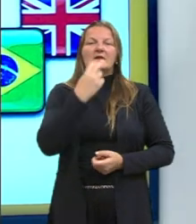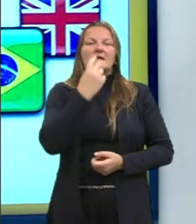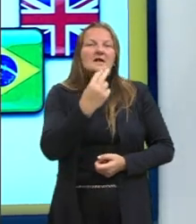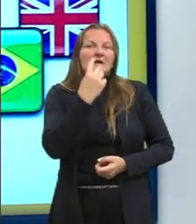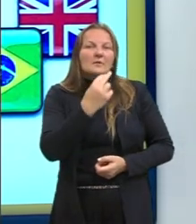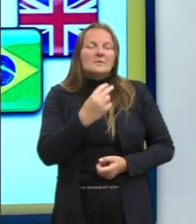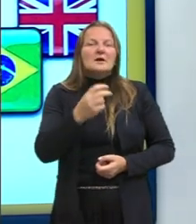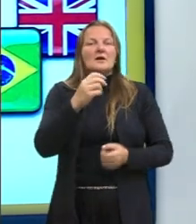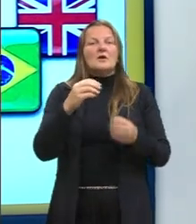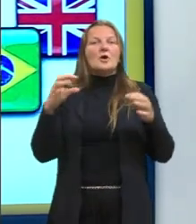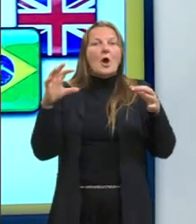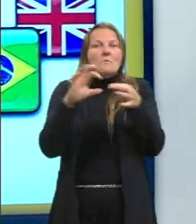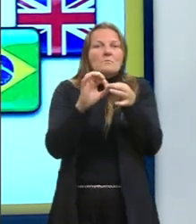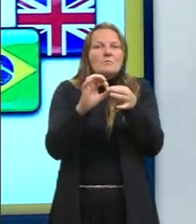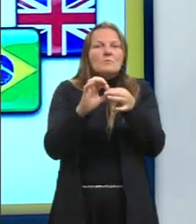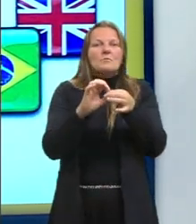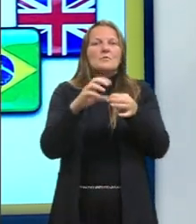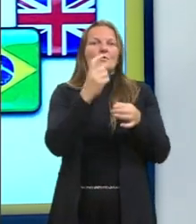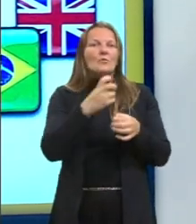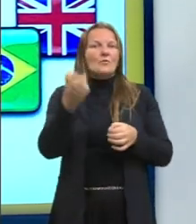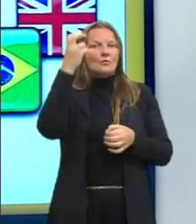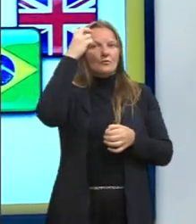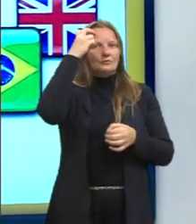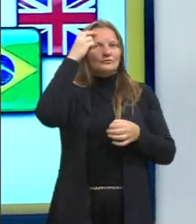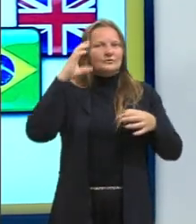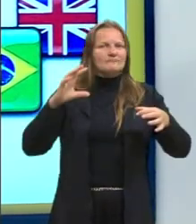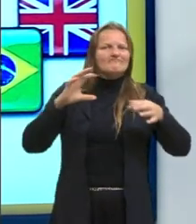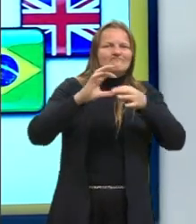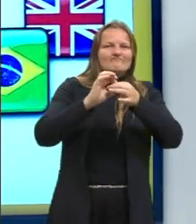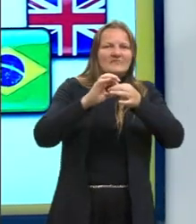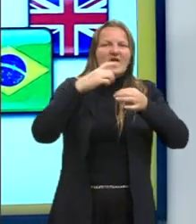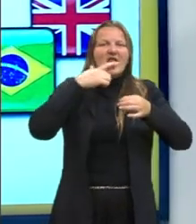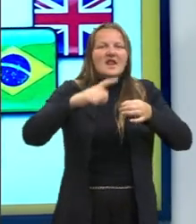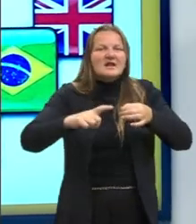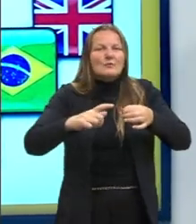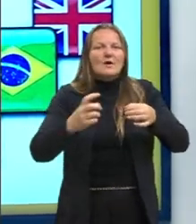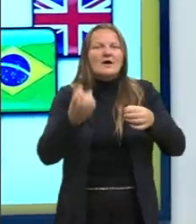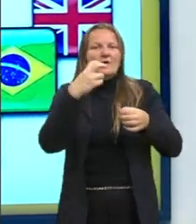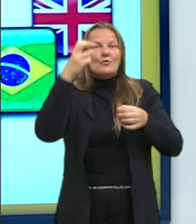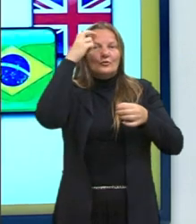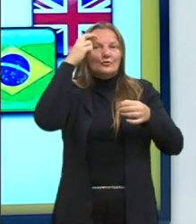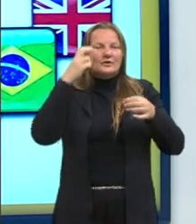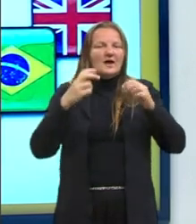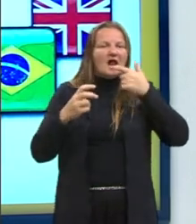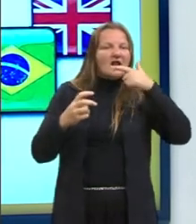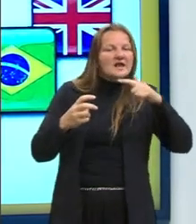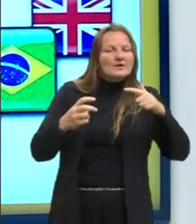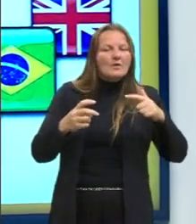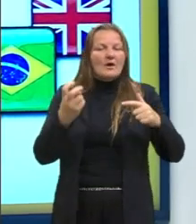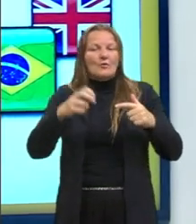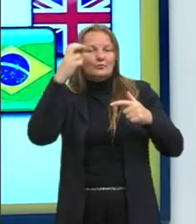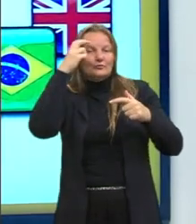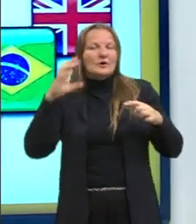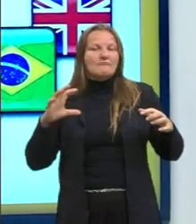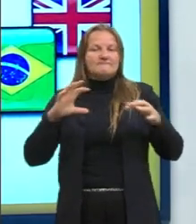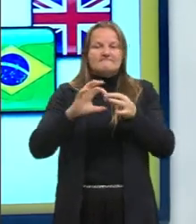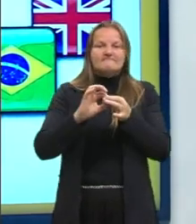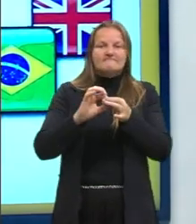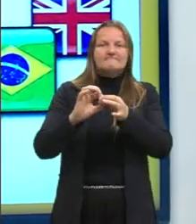cultura, porque a cultura está interligada à língua, a cultura está